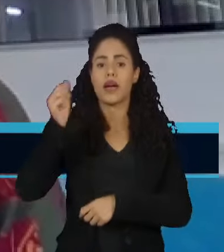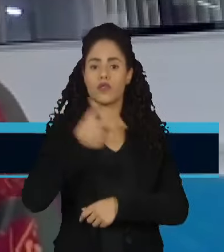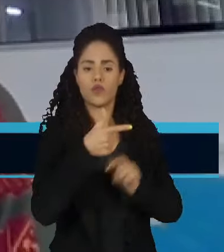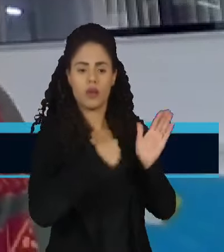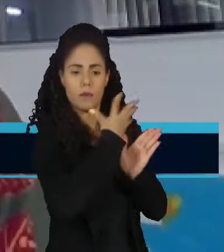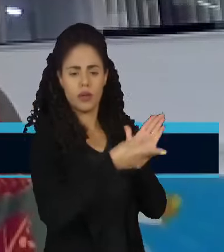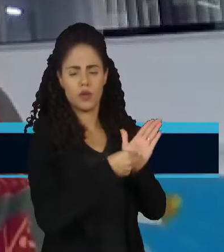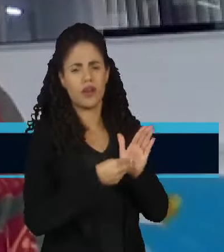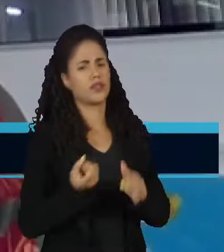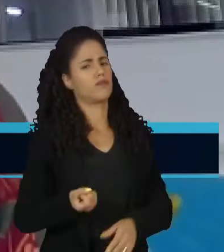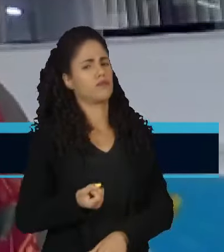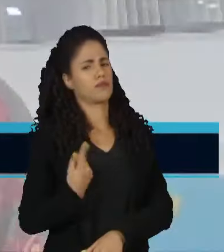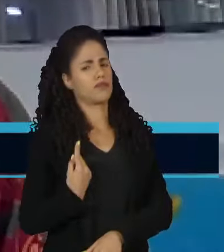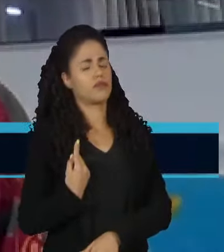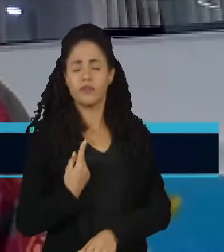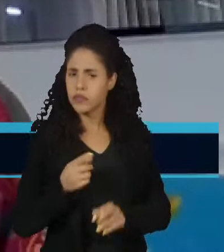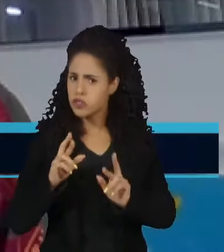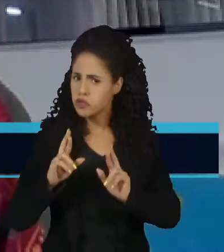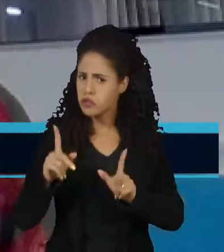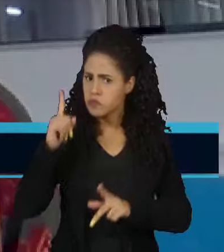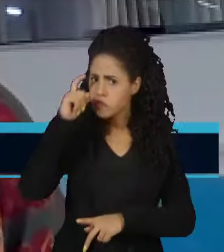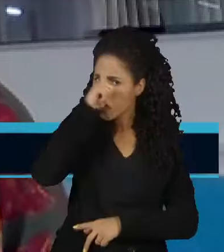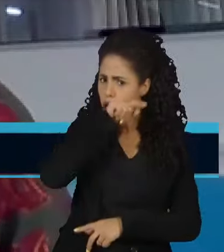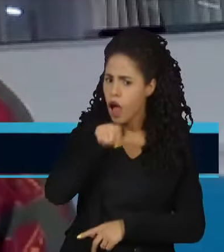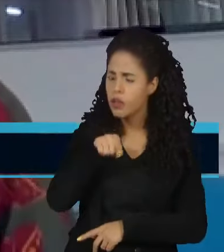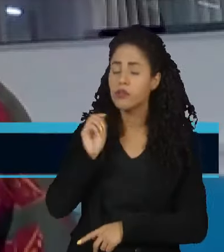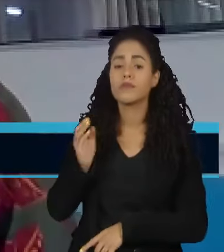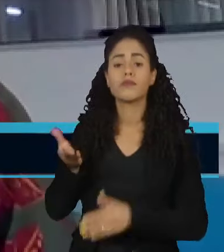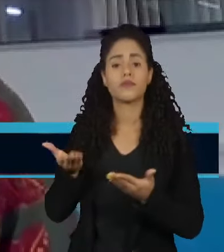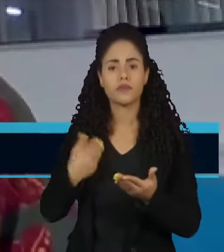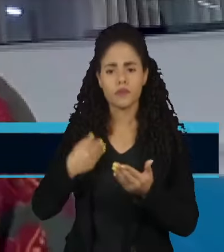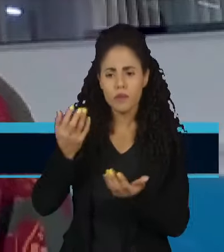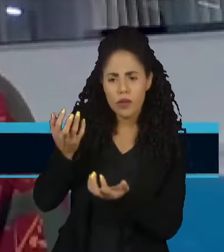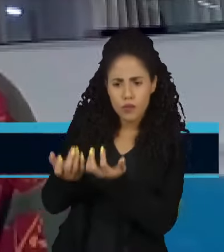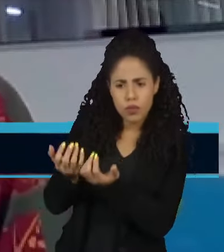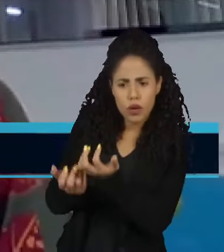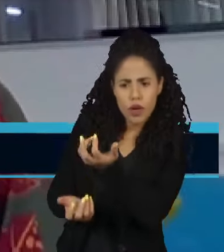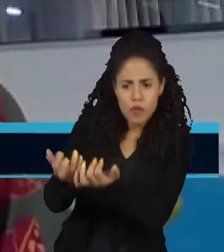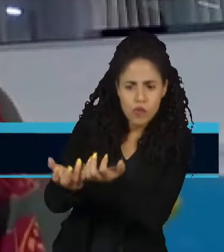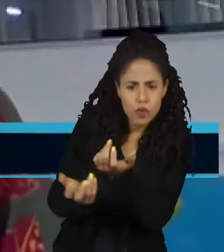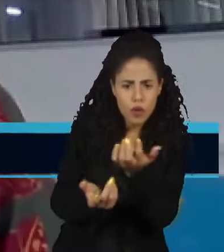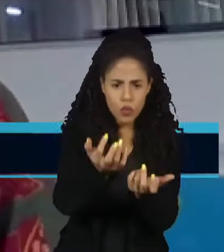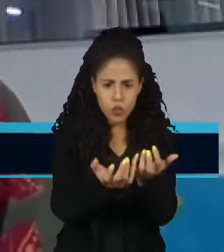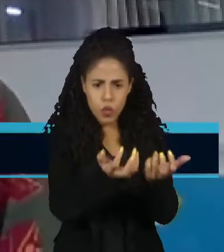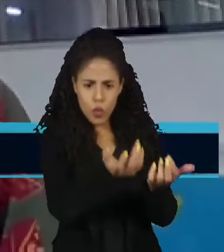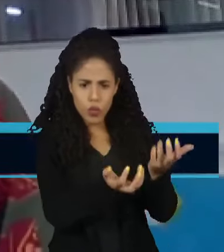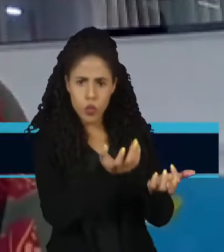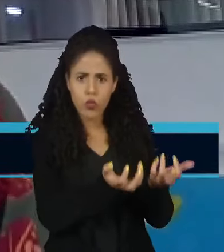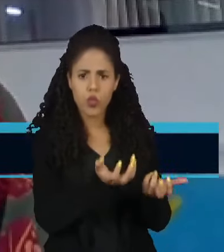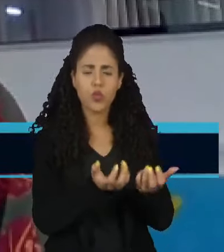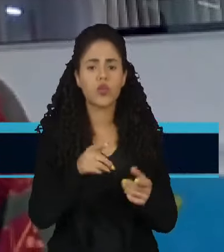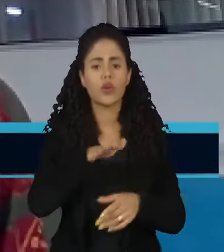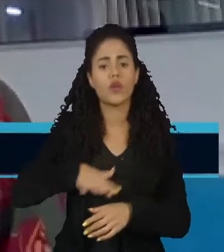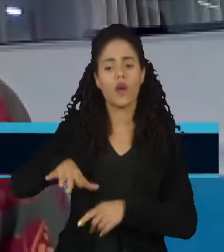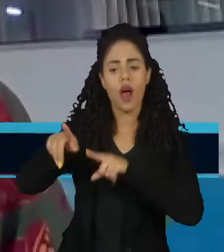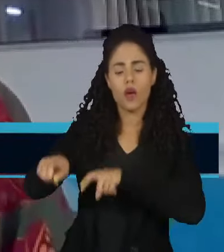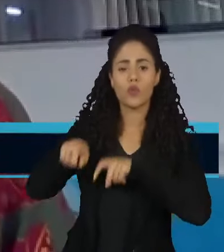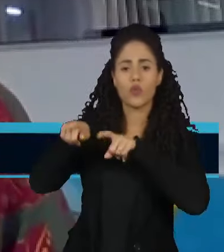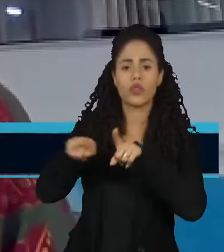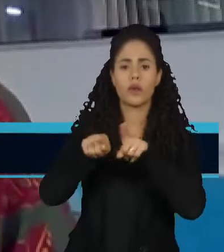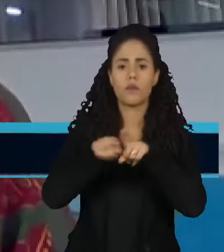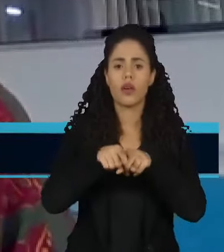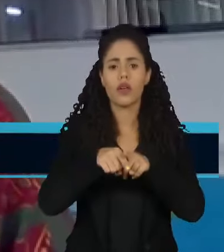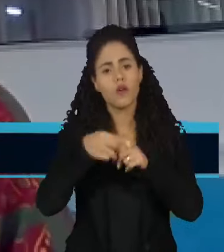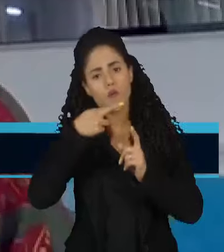é uma coisa muito rara. Começou em vários pontos de áreas de canaviais, mas